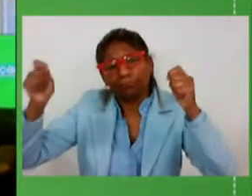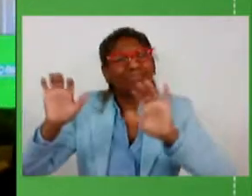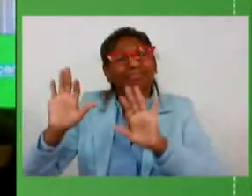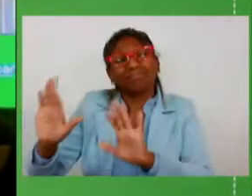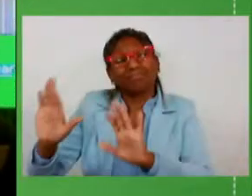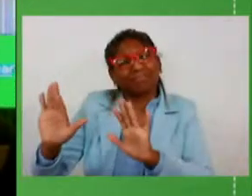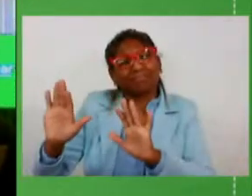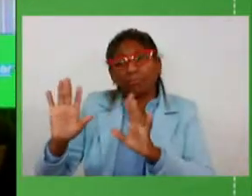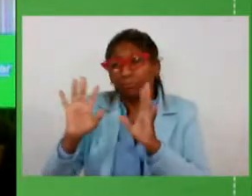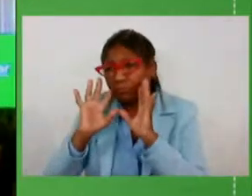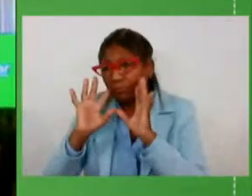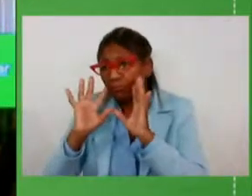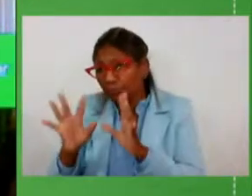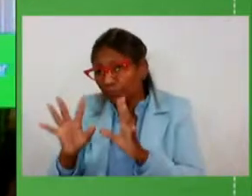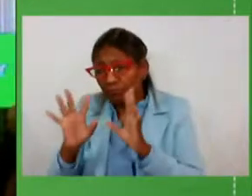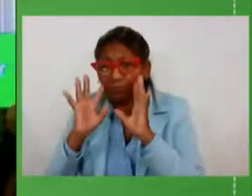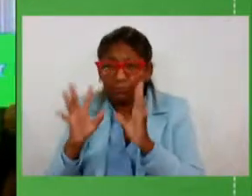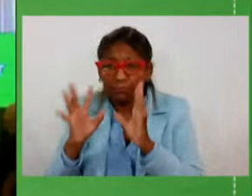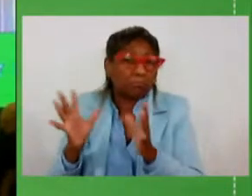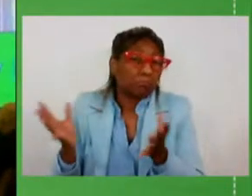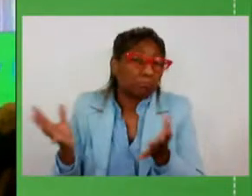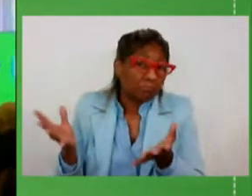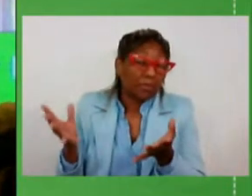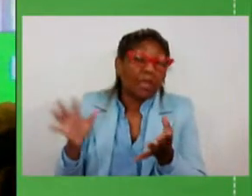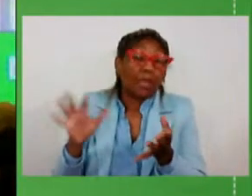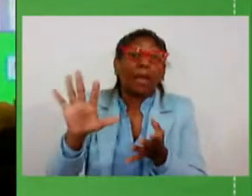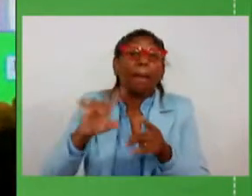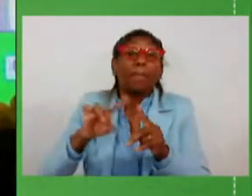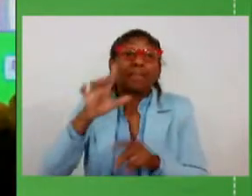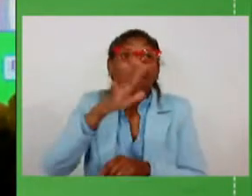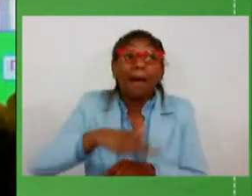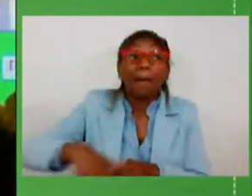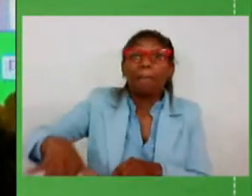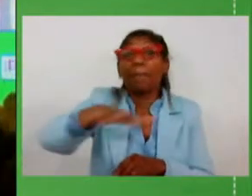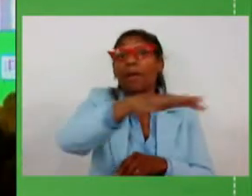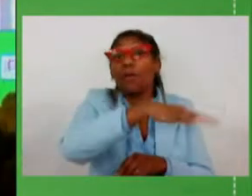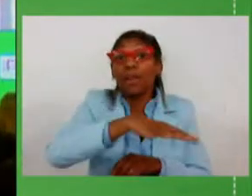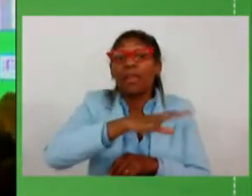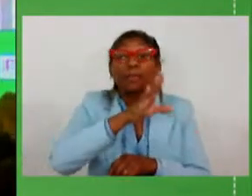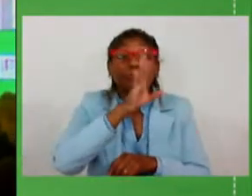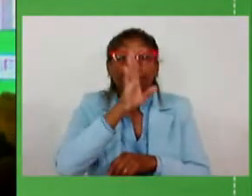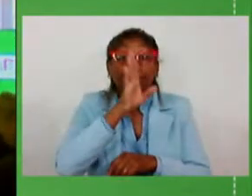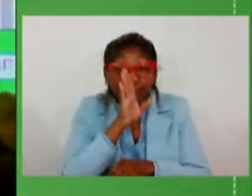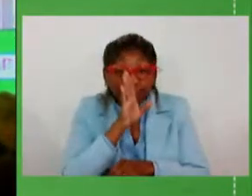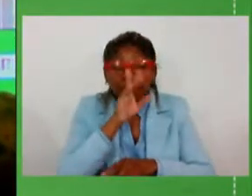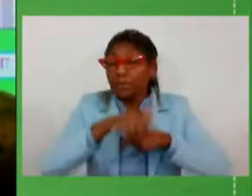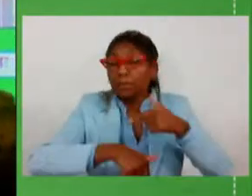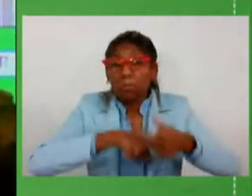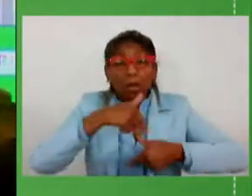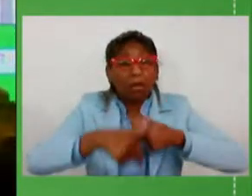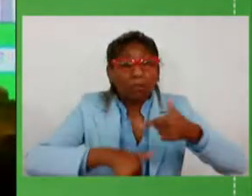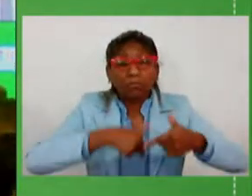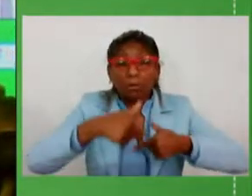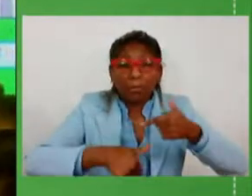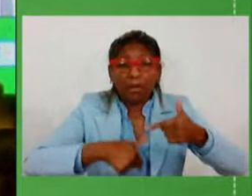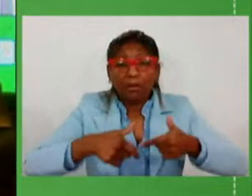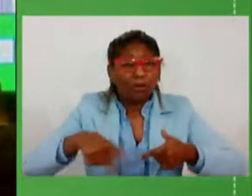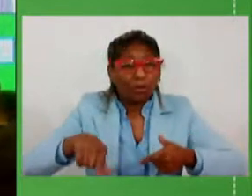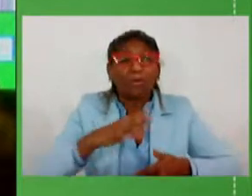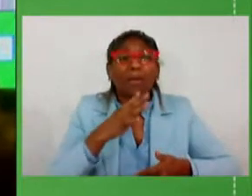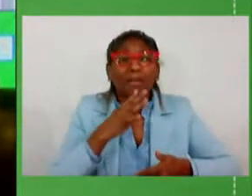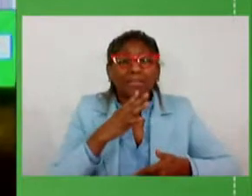ouvir o silêncio da maioria porque existe uma maioria silenciosa que está lá trabalhando parte delas a gente viu aqui nos vídeos